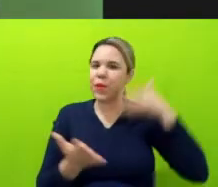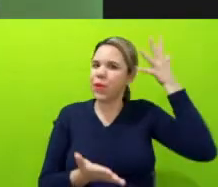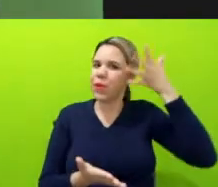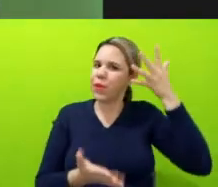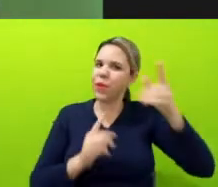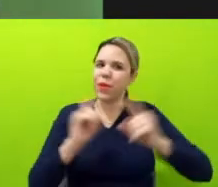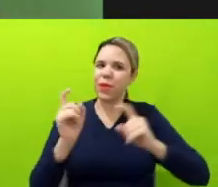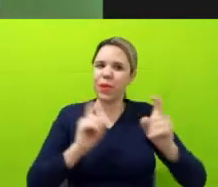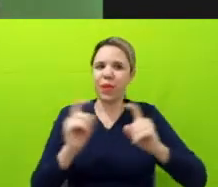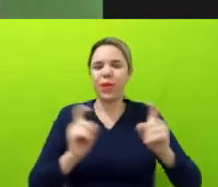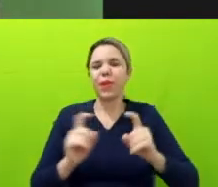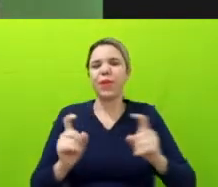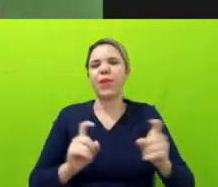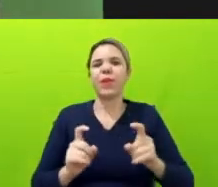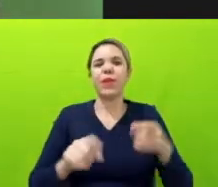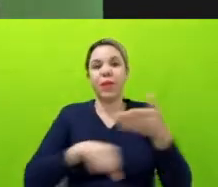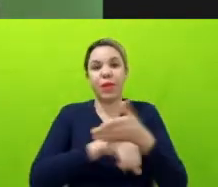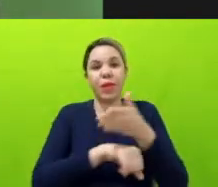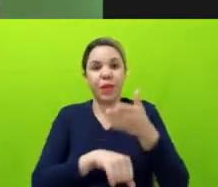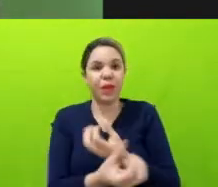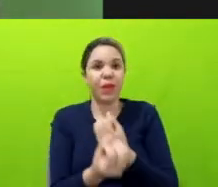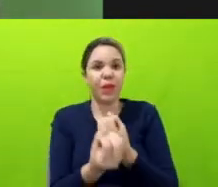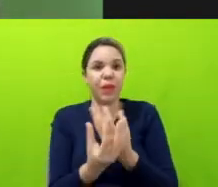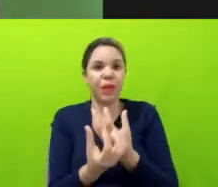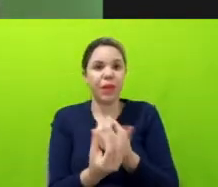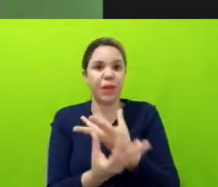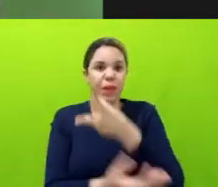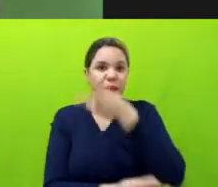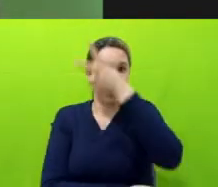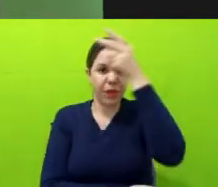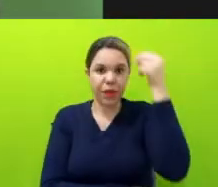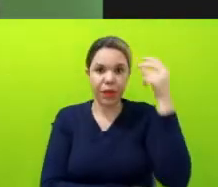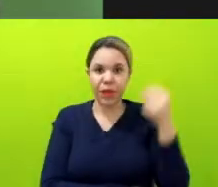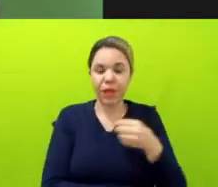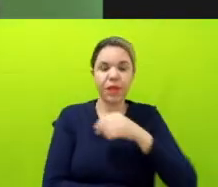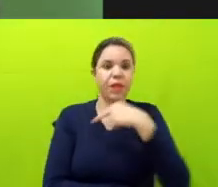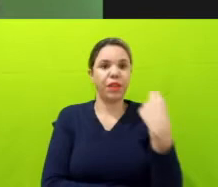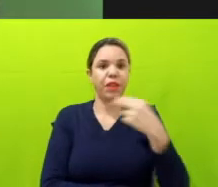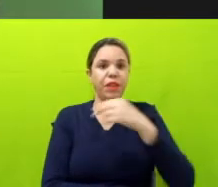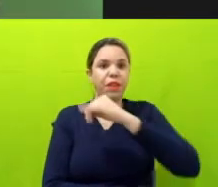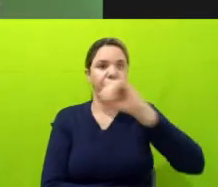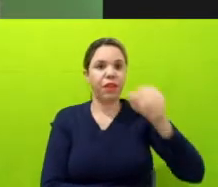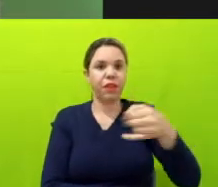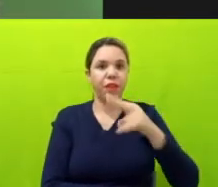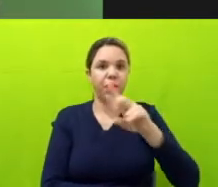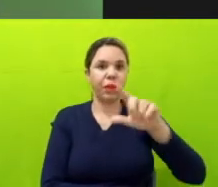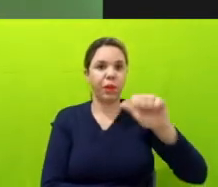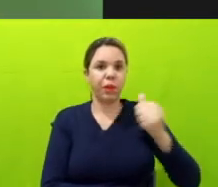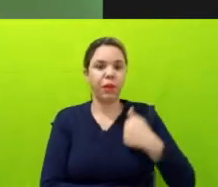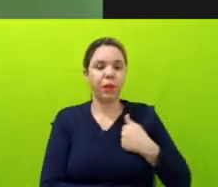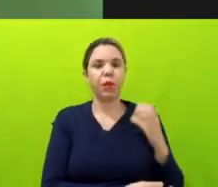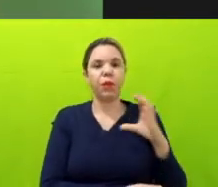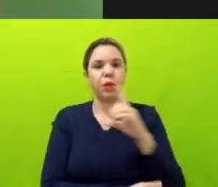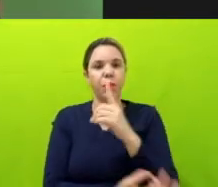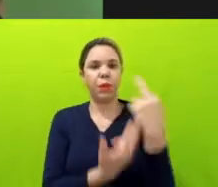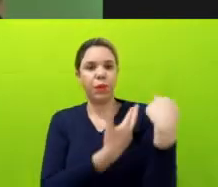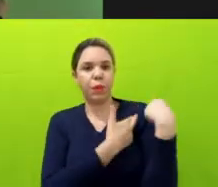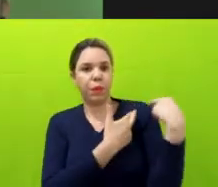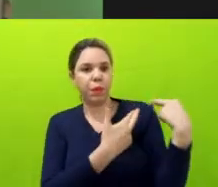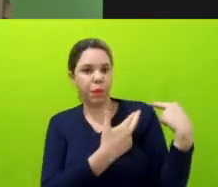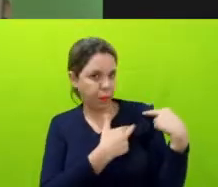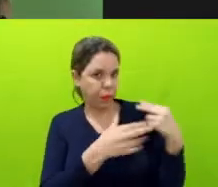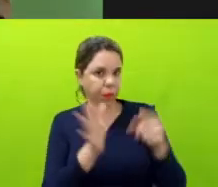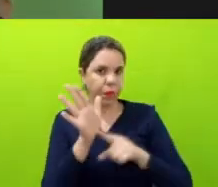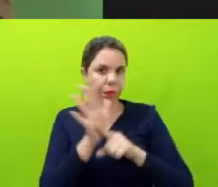de Acesso à Informações Públicas. my name is Julia Rocha, am Coordenadora of Access to Information and Transparency